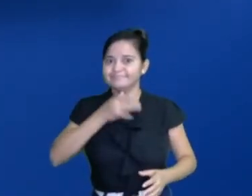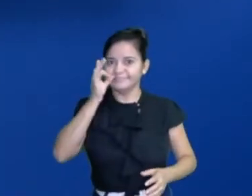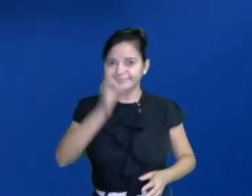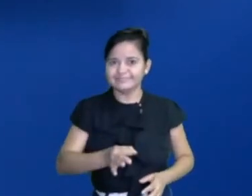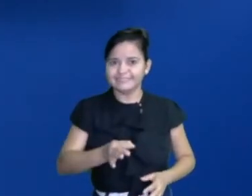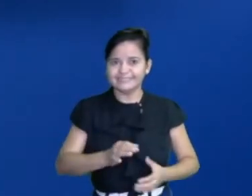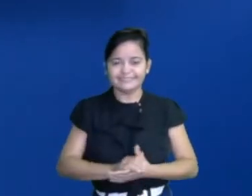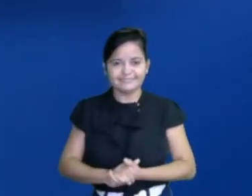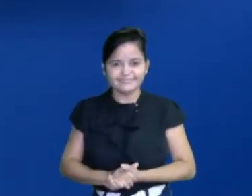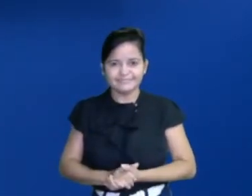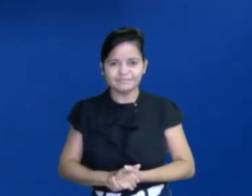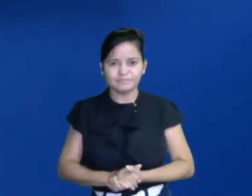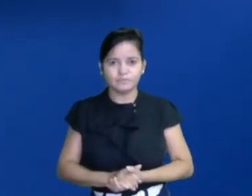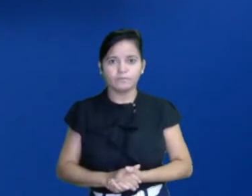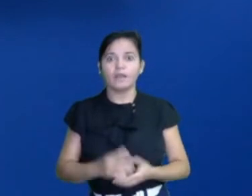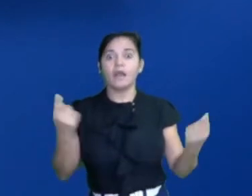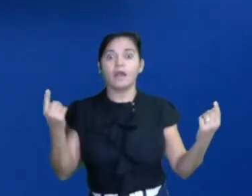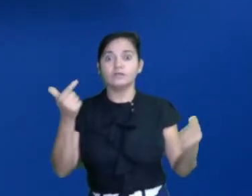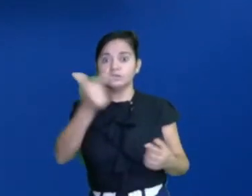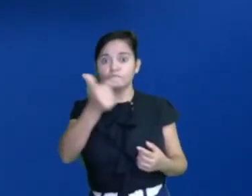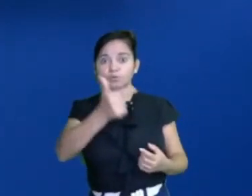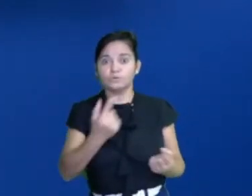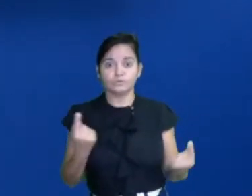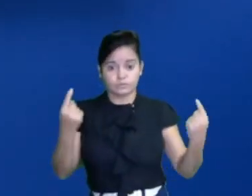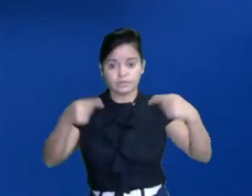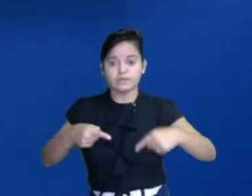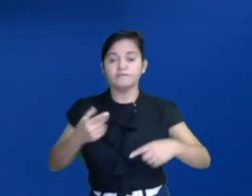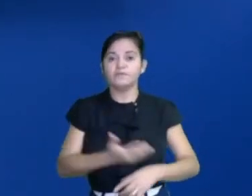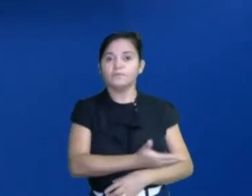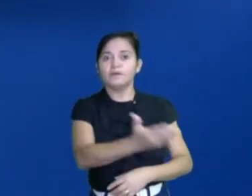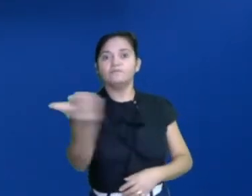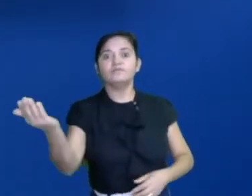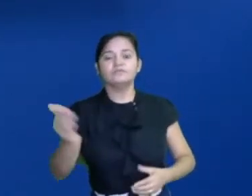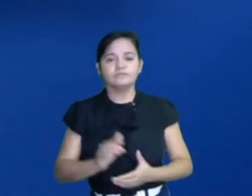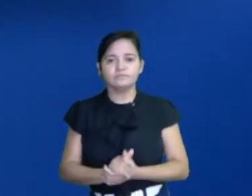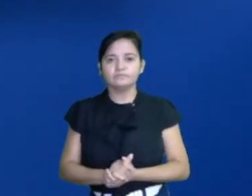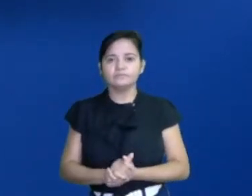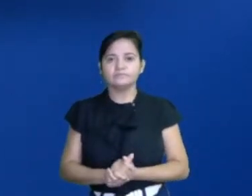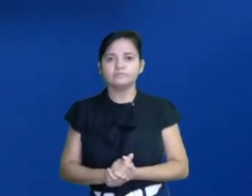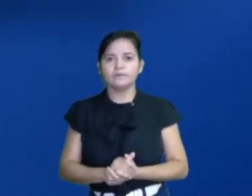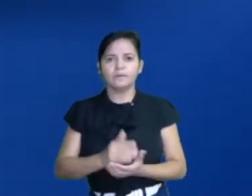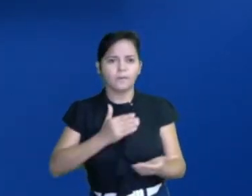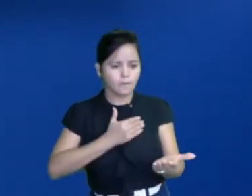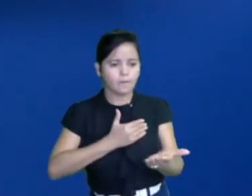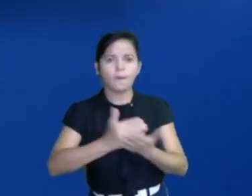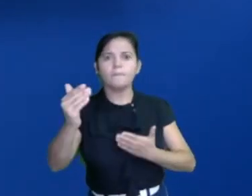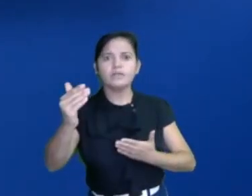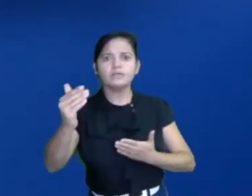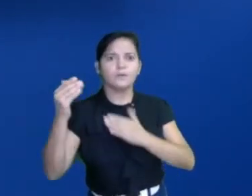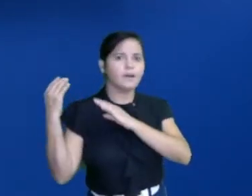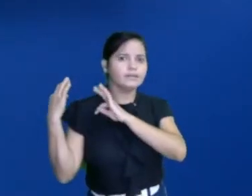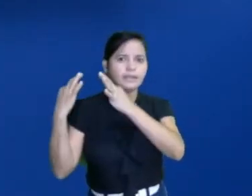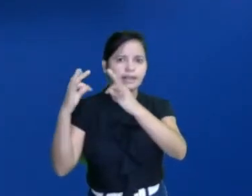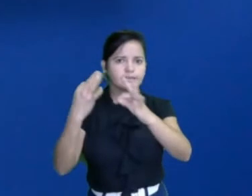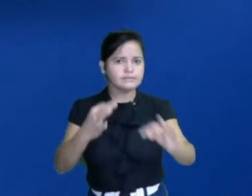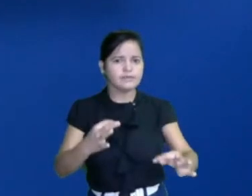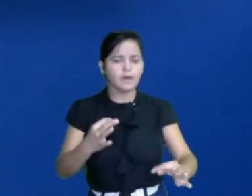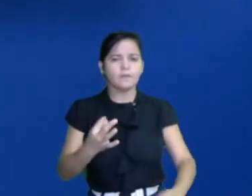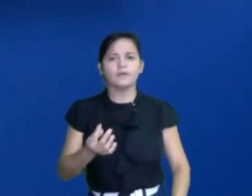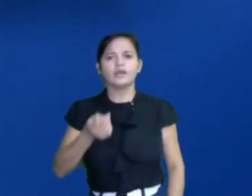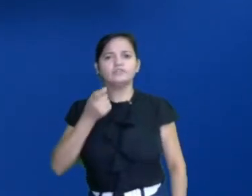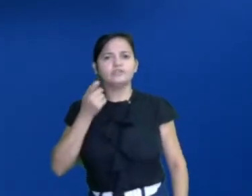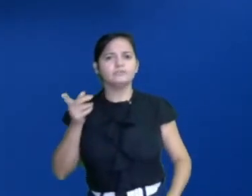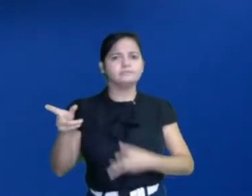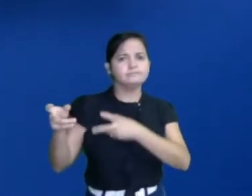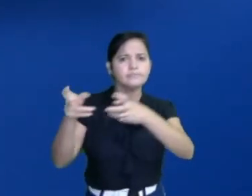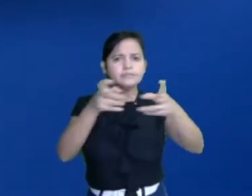E aí? Segundo desafio pra você. Qual a origem das tradições que podem ser identificadas